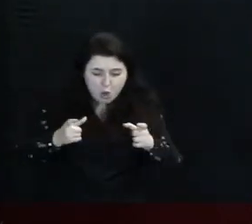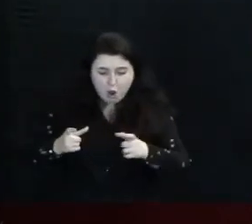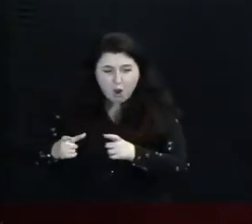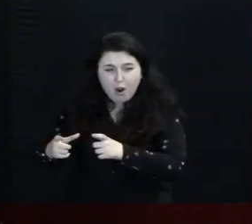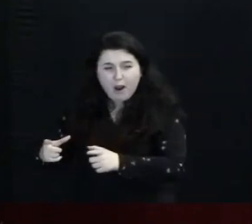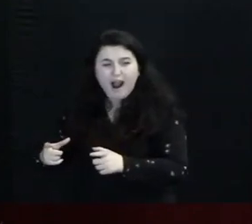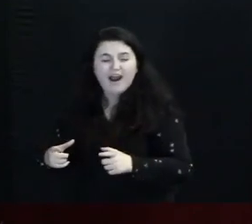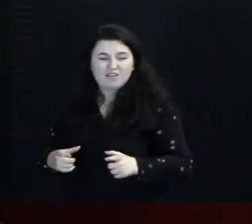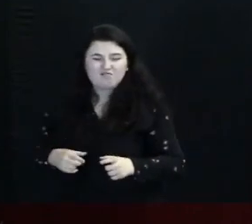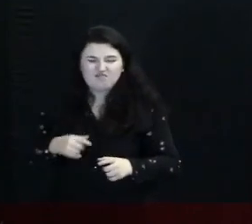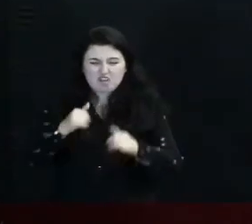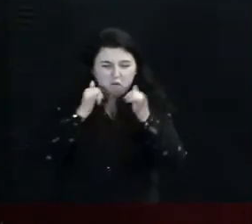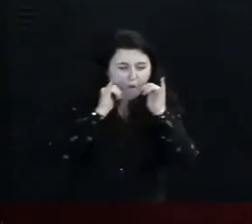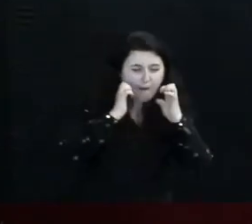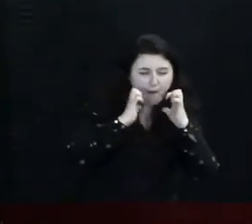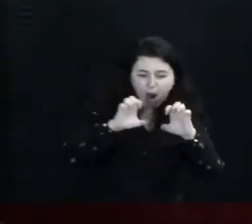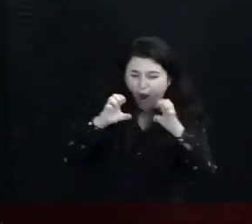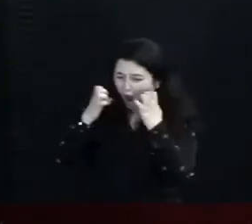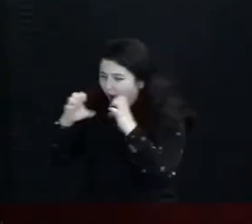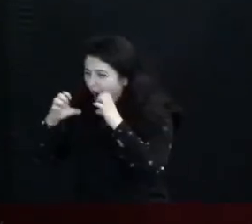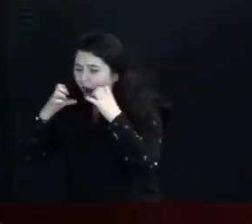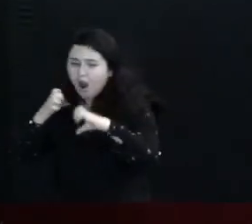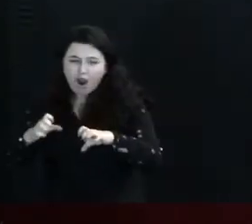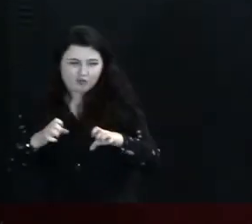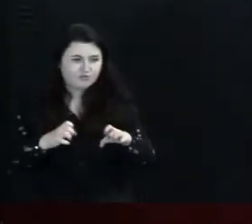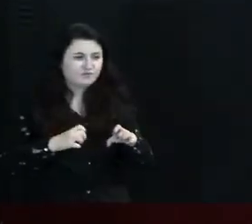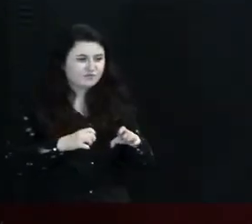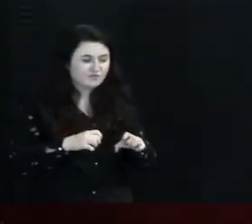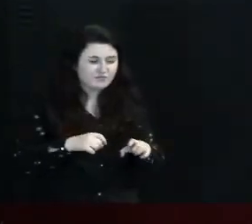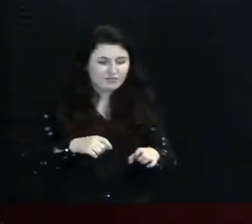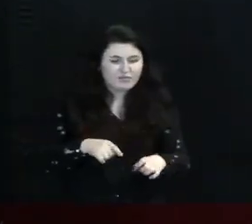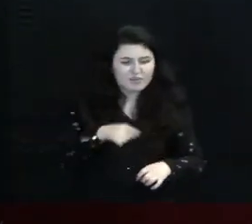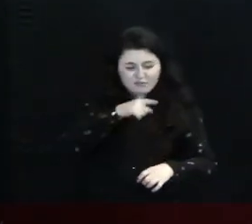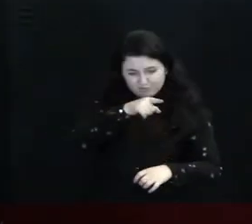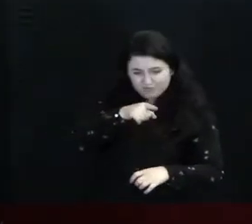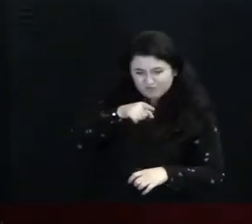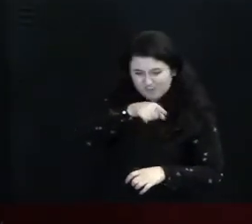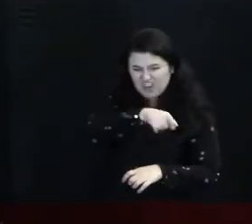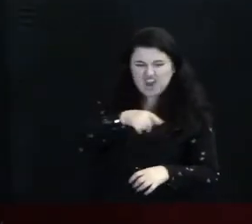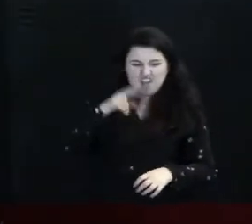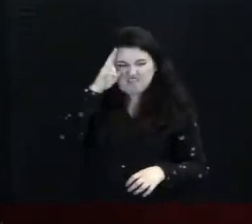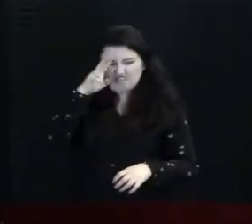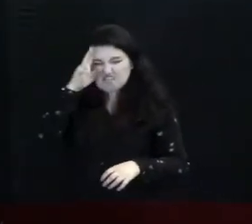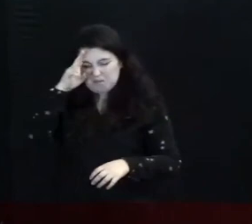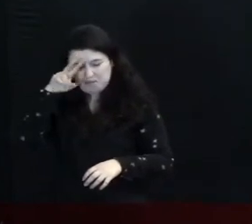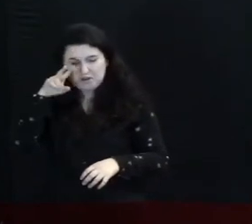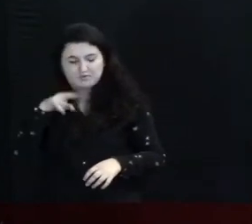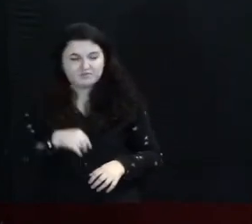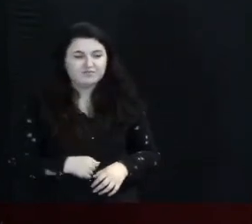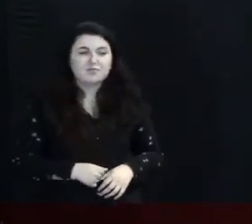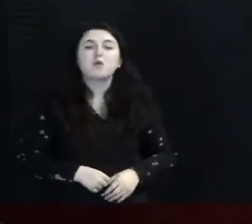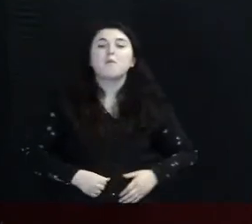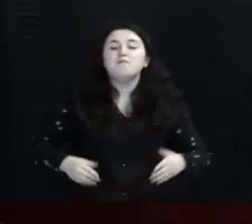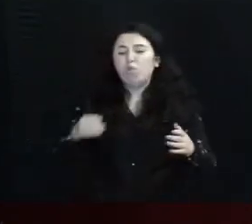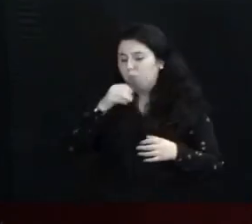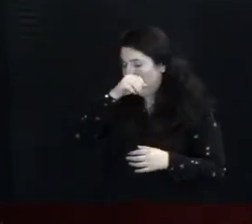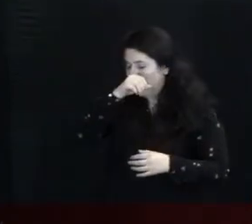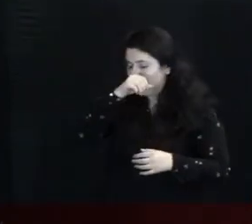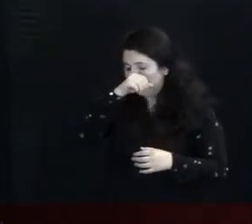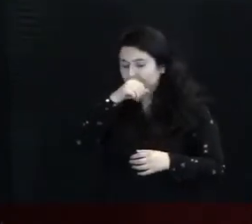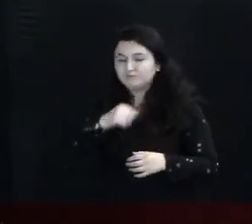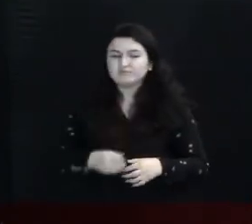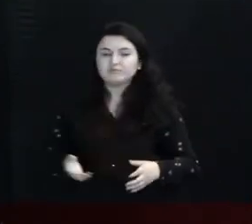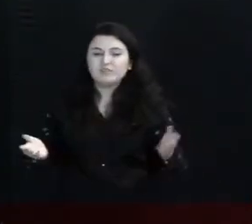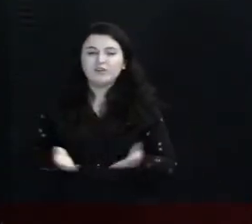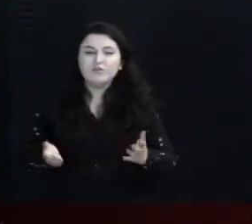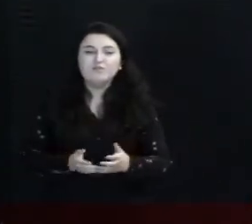Hoje é noite de memorial Hoje é noite Que você se aproxima de Jesus E como um vaso de barro